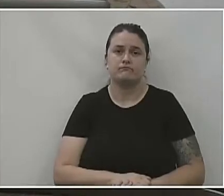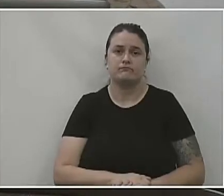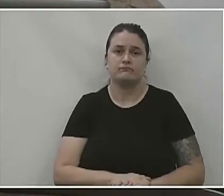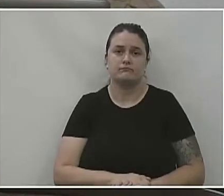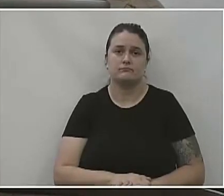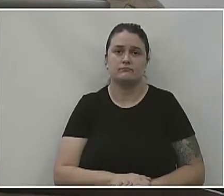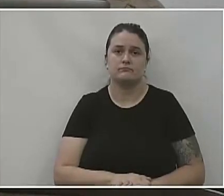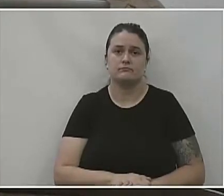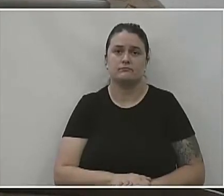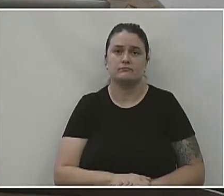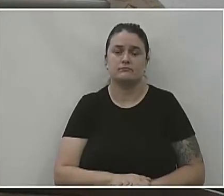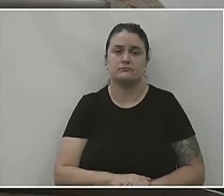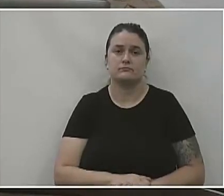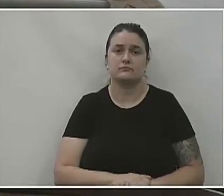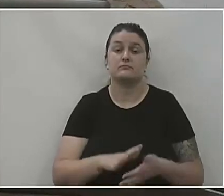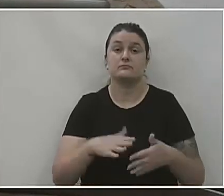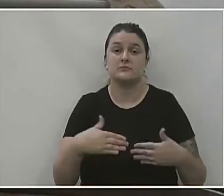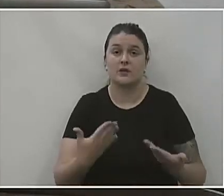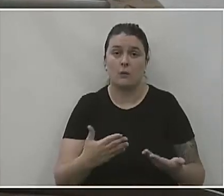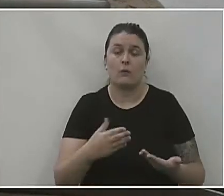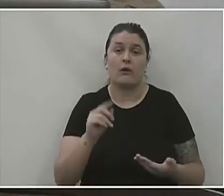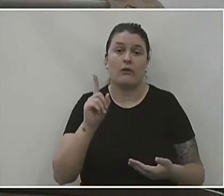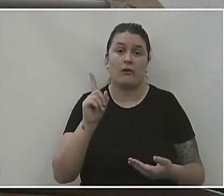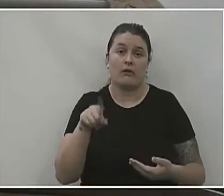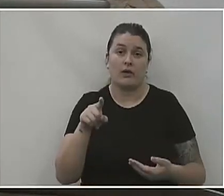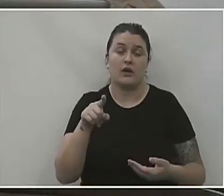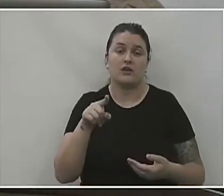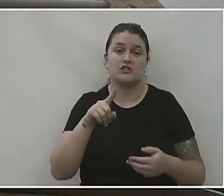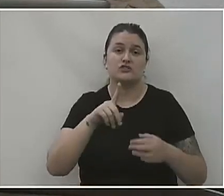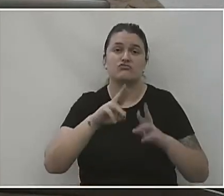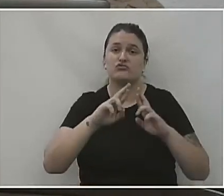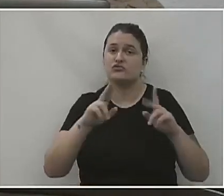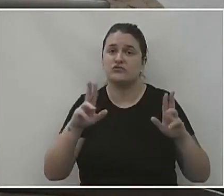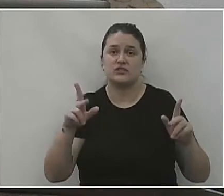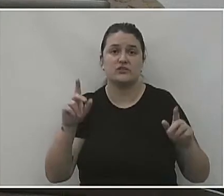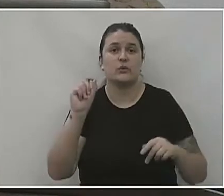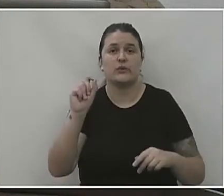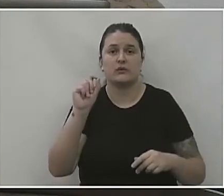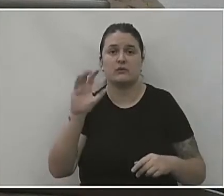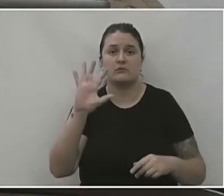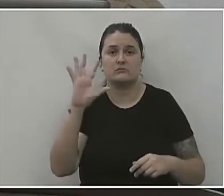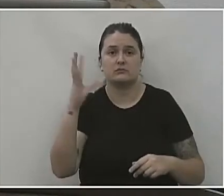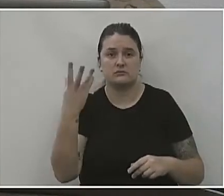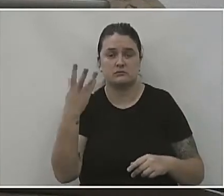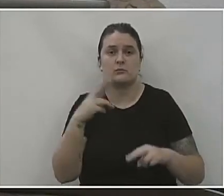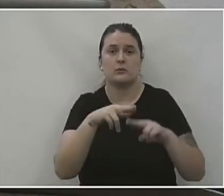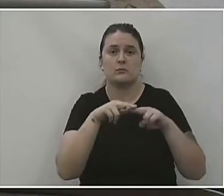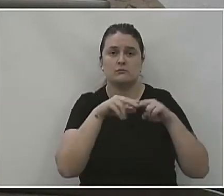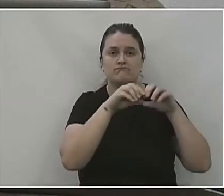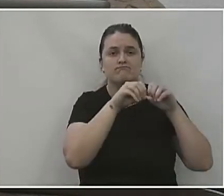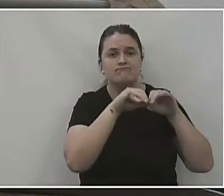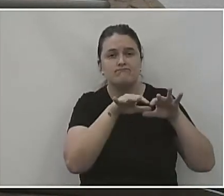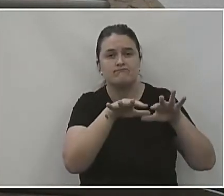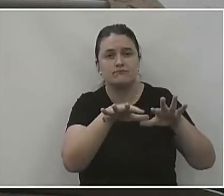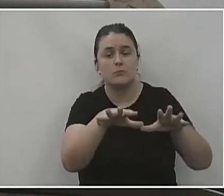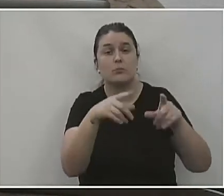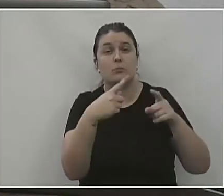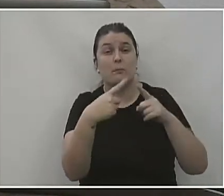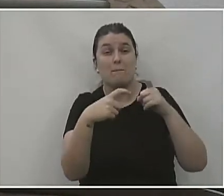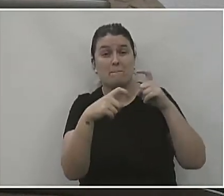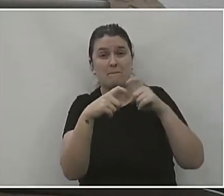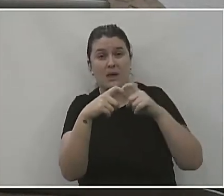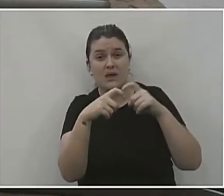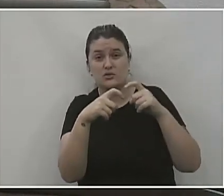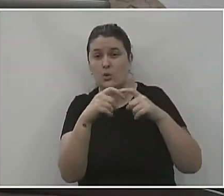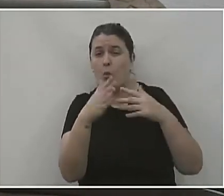bem complicado. Então, é uma situação bem atípica que a gente está passando de acordo com a pandemia, porque médico,